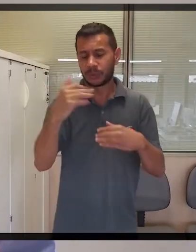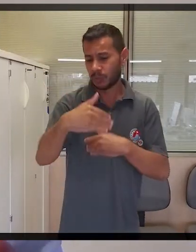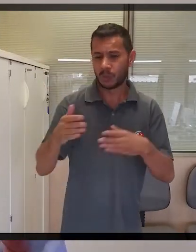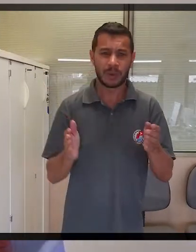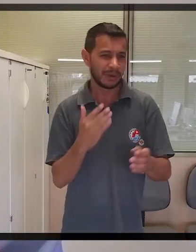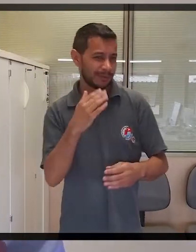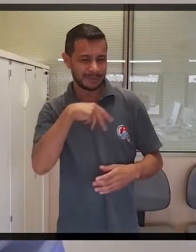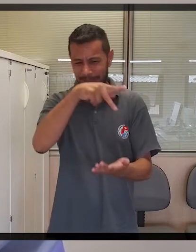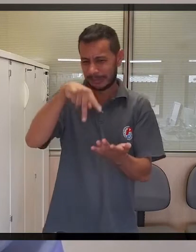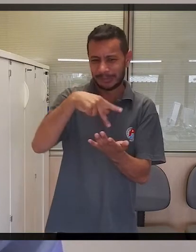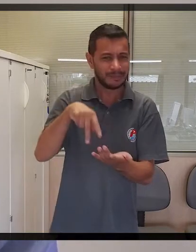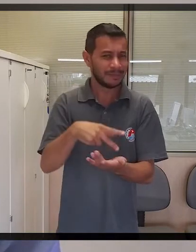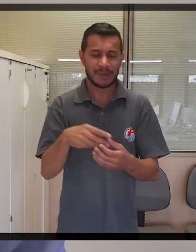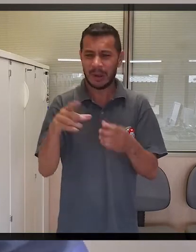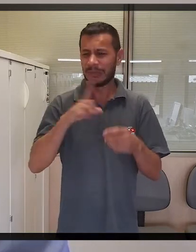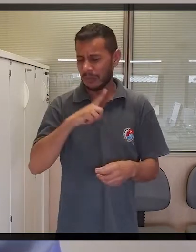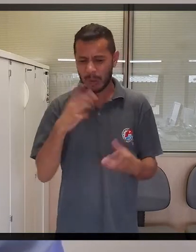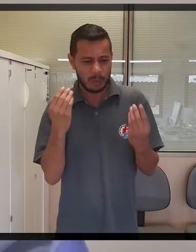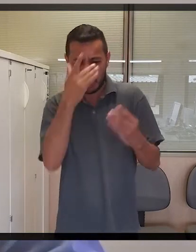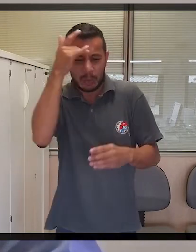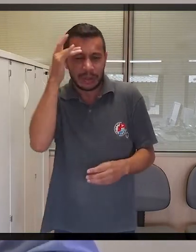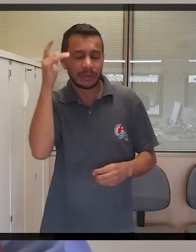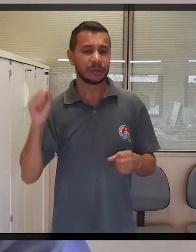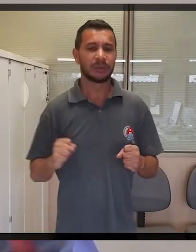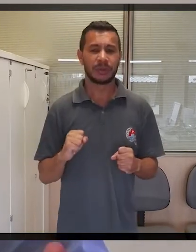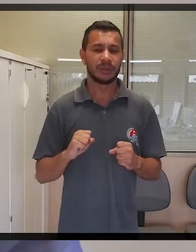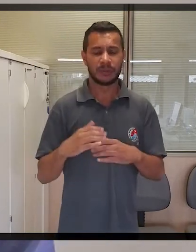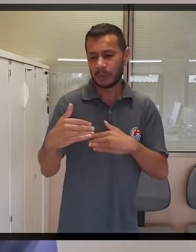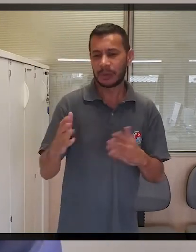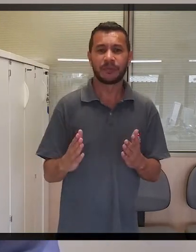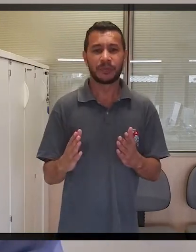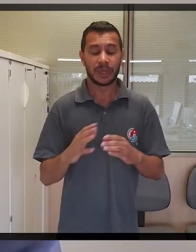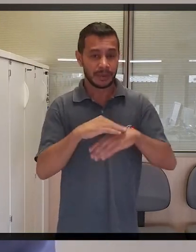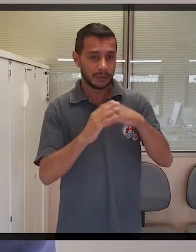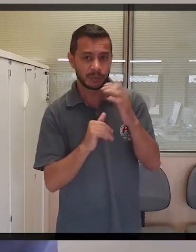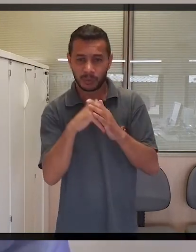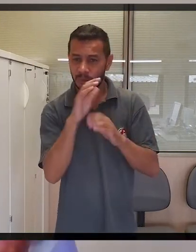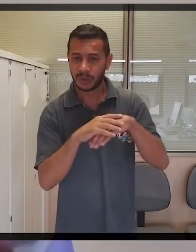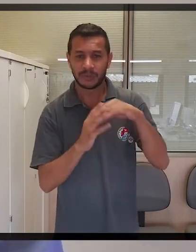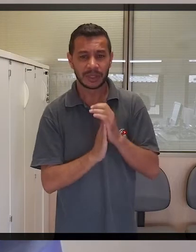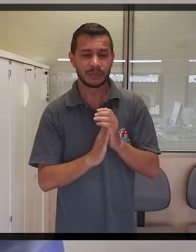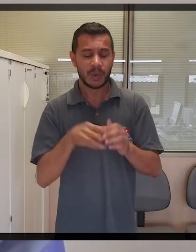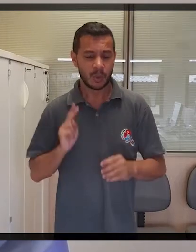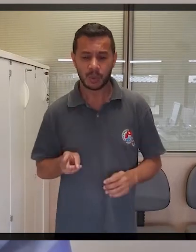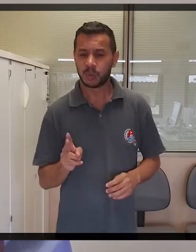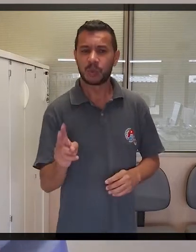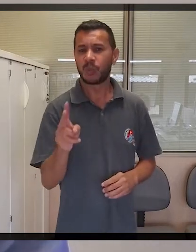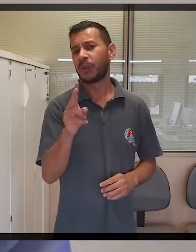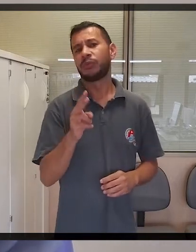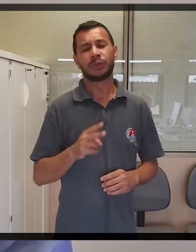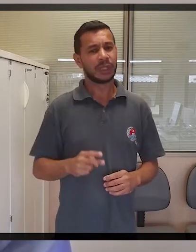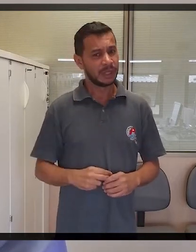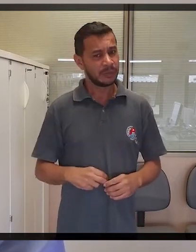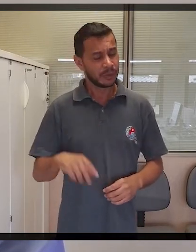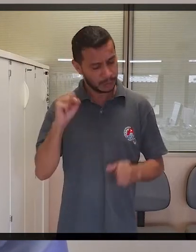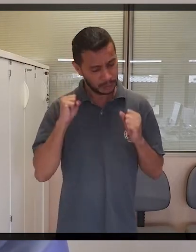como restaurantes, boate e tal, porque tem muita gente, ambientes sempre livres. E higienização, Lavar as mãos sempre que possível, usar o